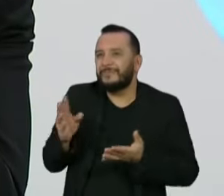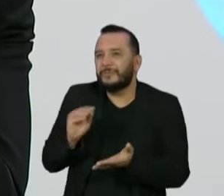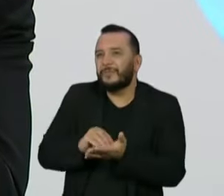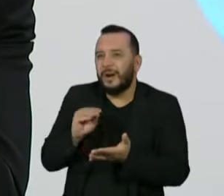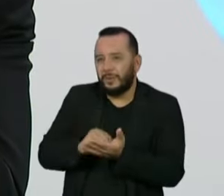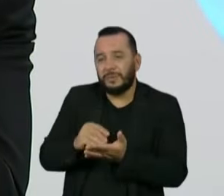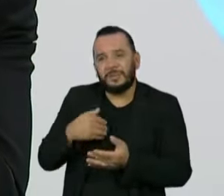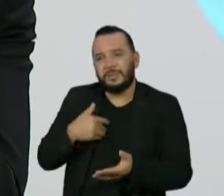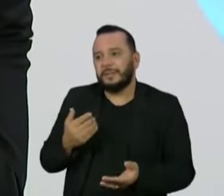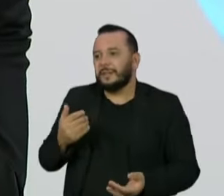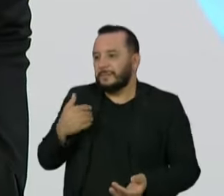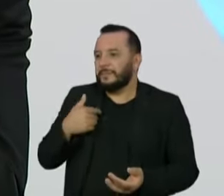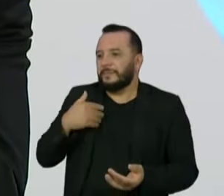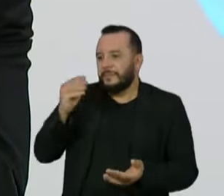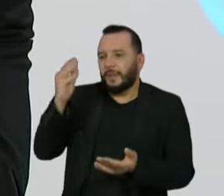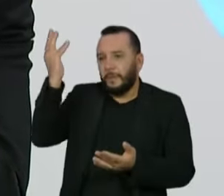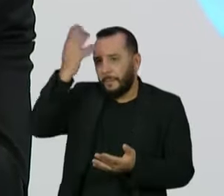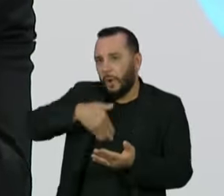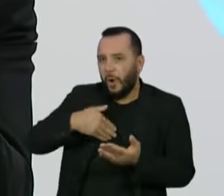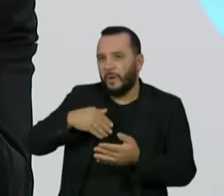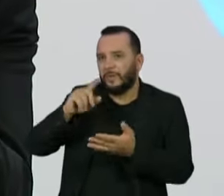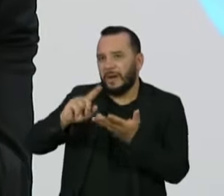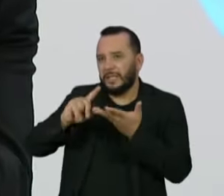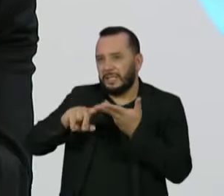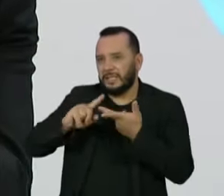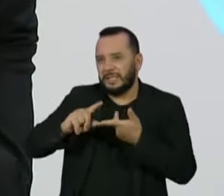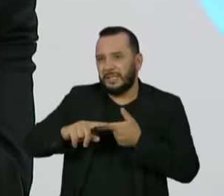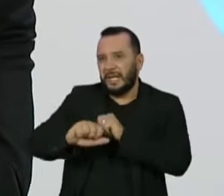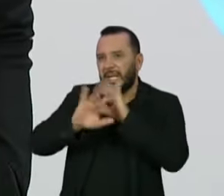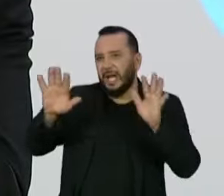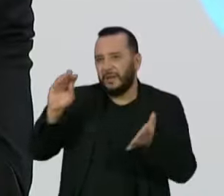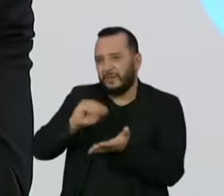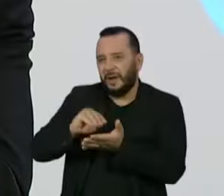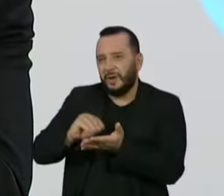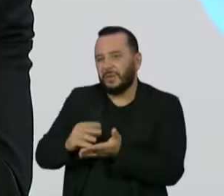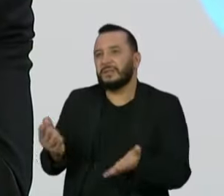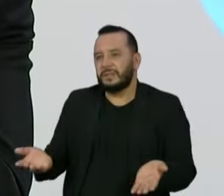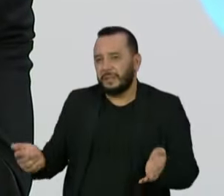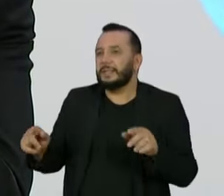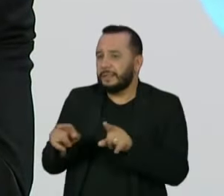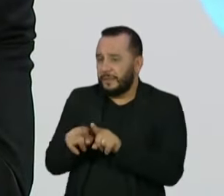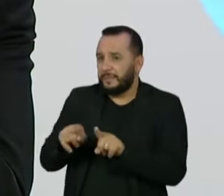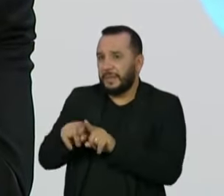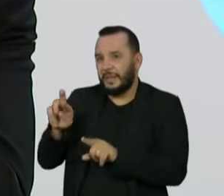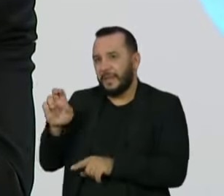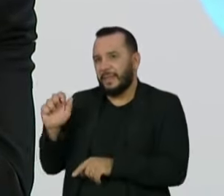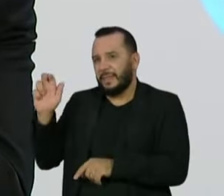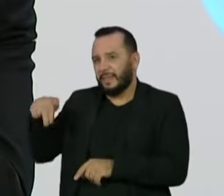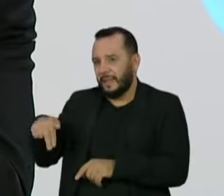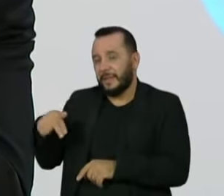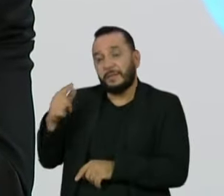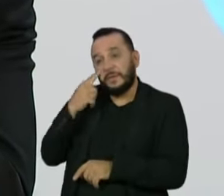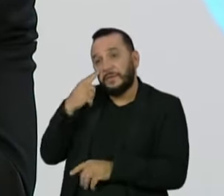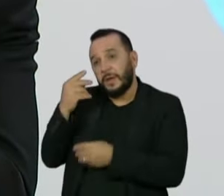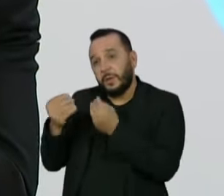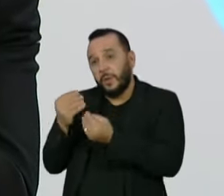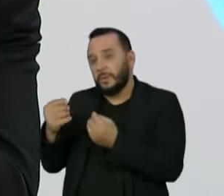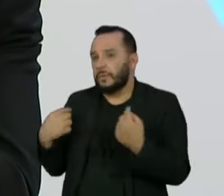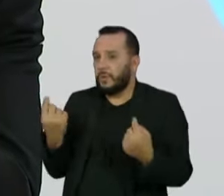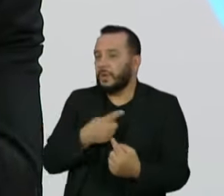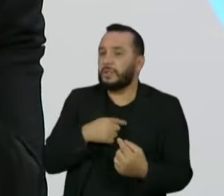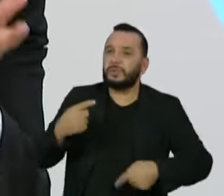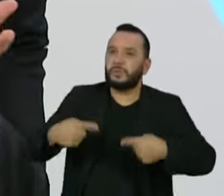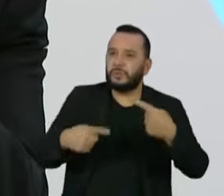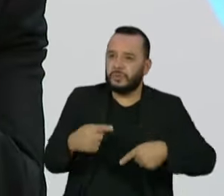Acredito que o Renan e o conjunto dos senadores vai acabar buscando um meio termo e garantindo o fato. A está aqui discutindo se o presidente da República